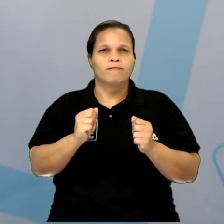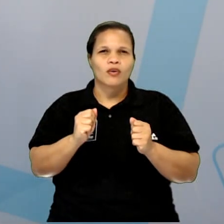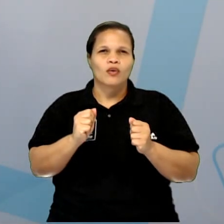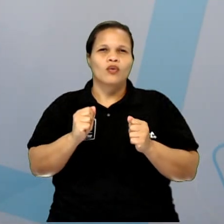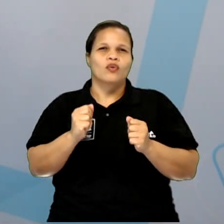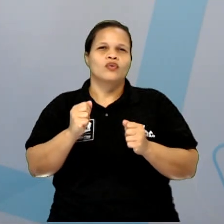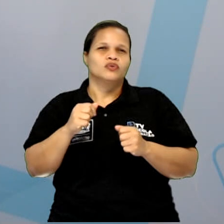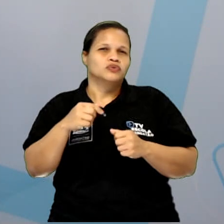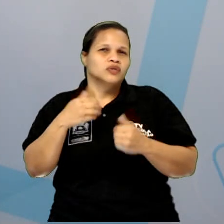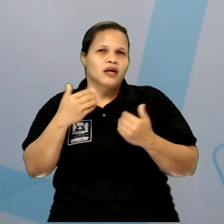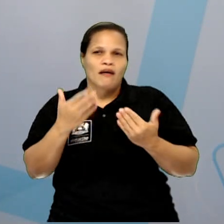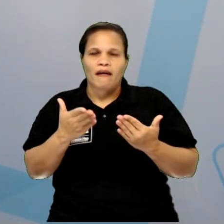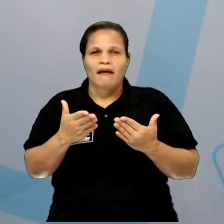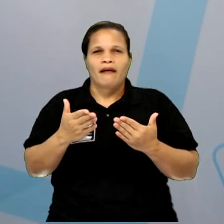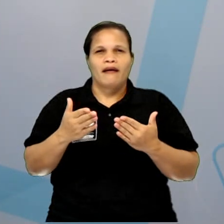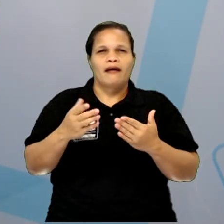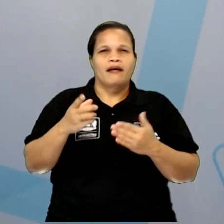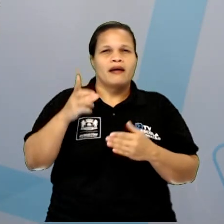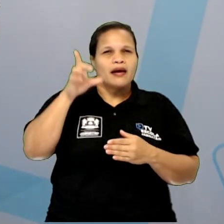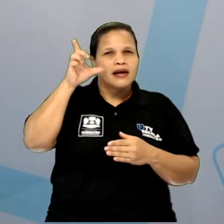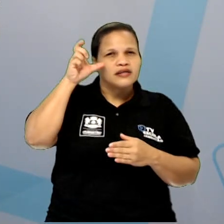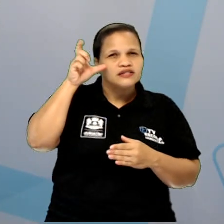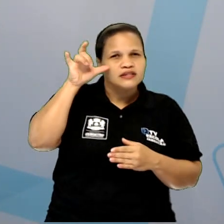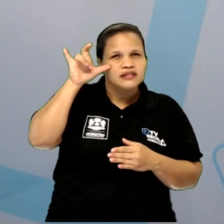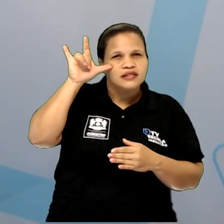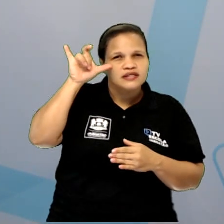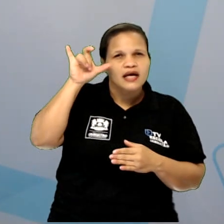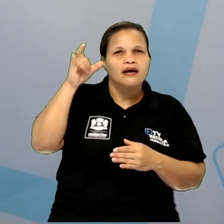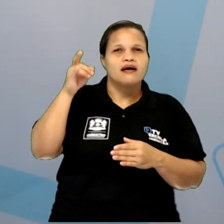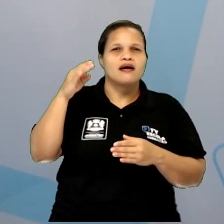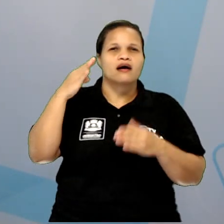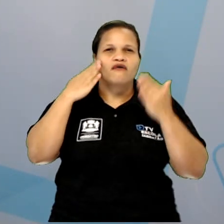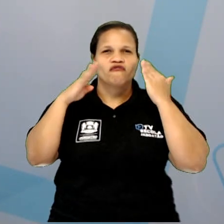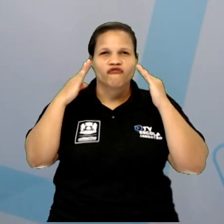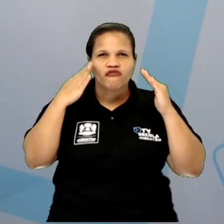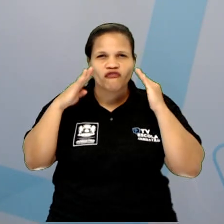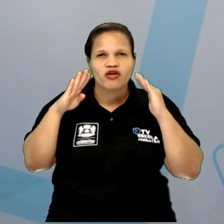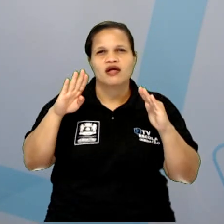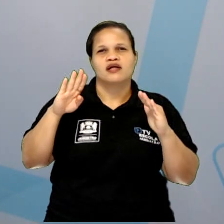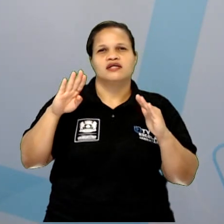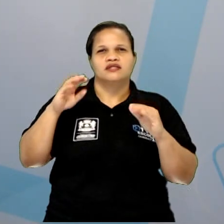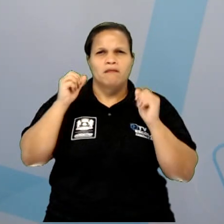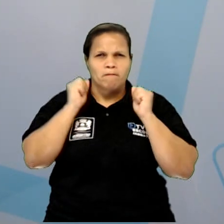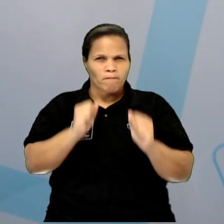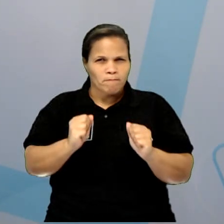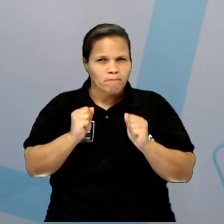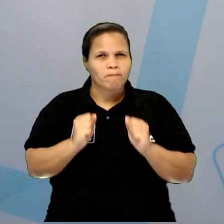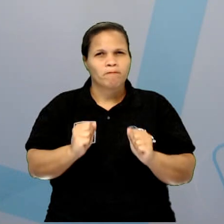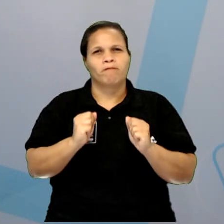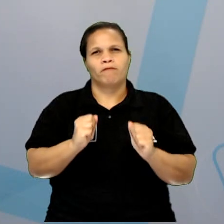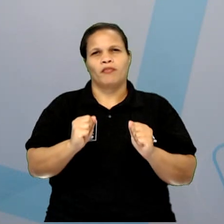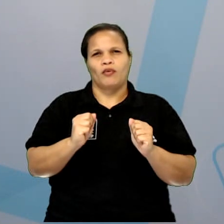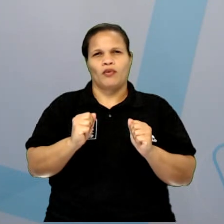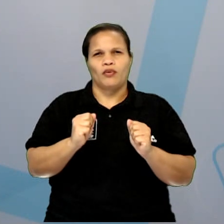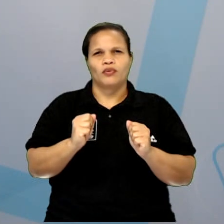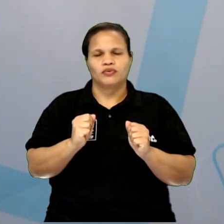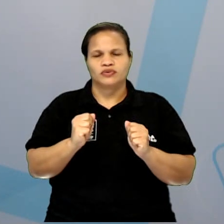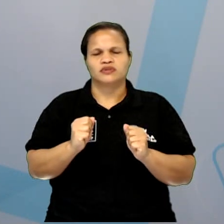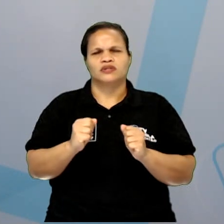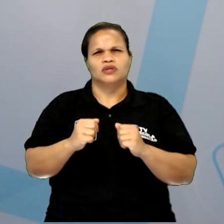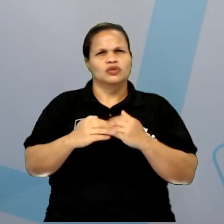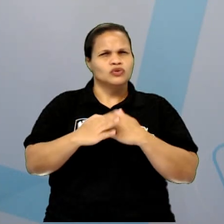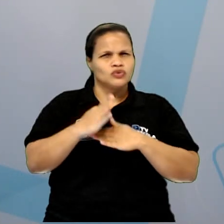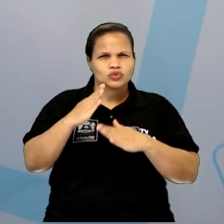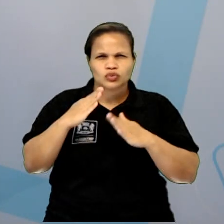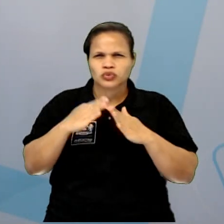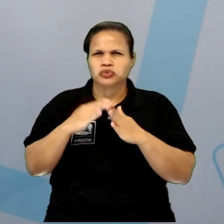ou no Facebook, vocês vão poder saber as datas dessas oficinas, quais são as oficinas que vão ter, com toda a segurança, todos